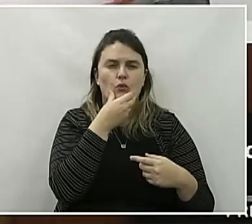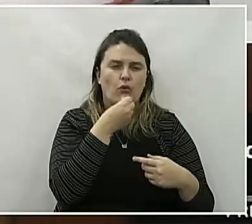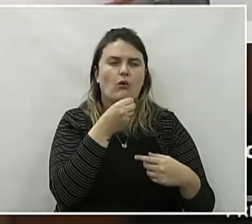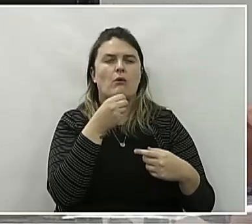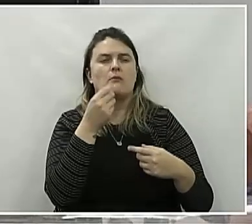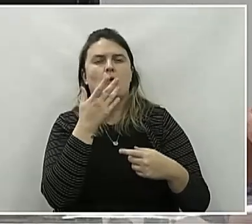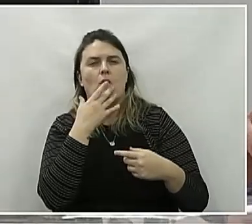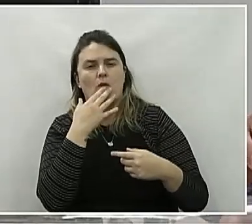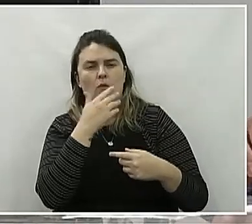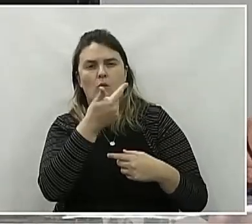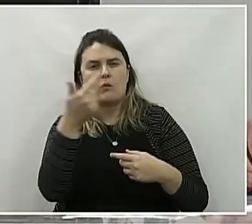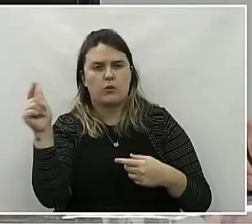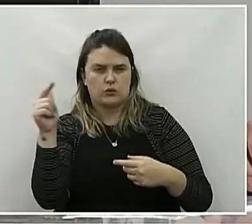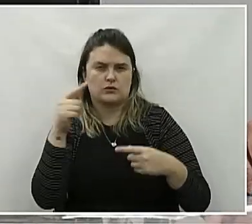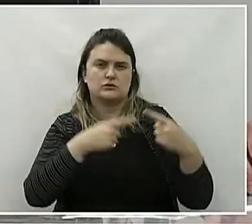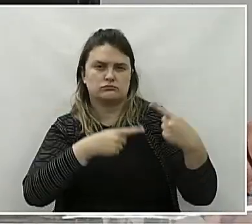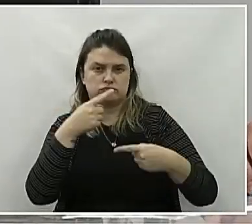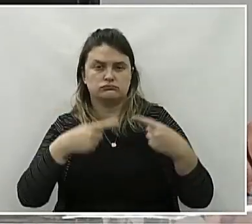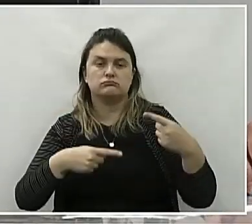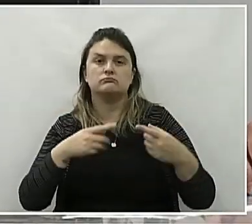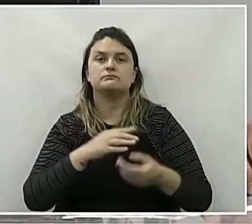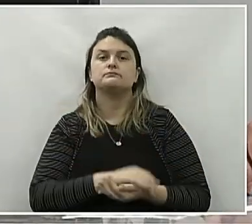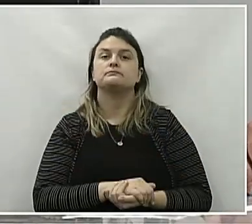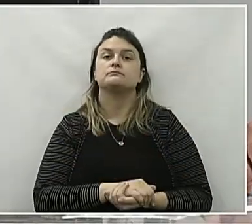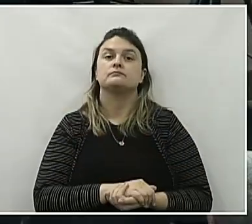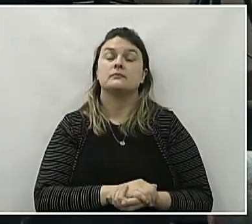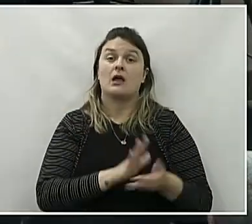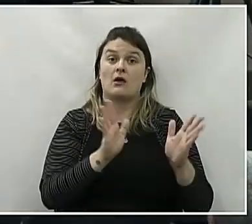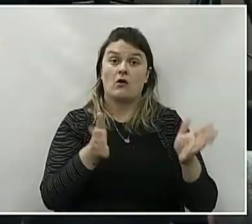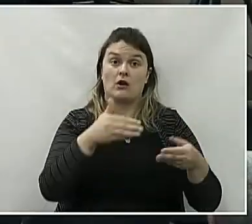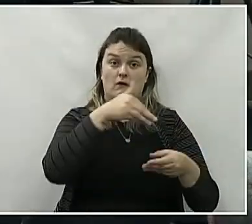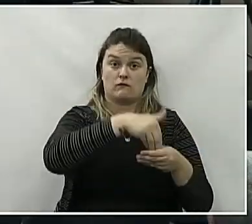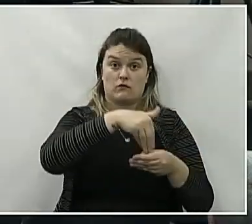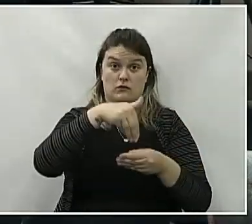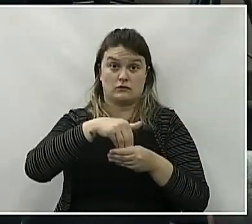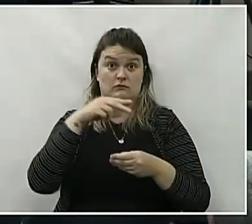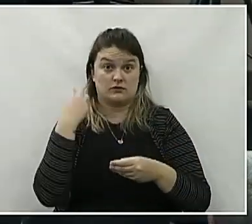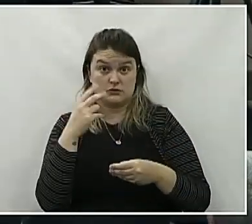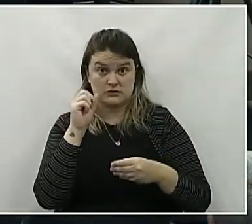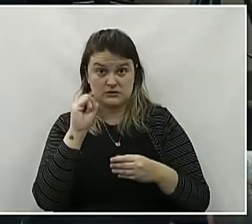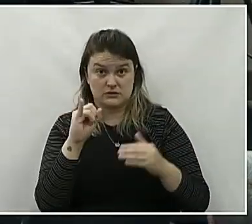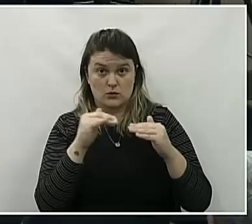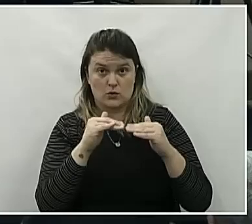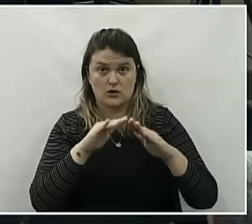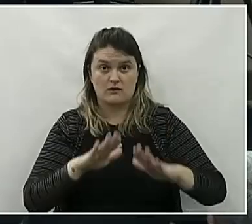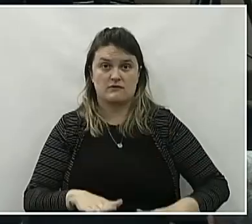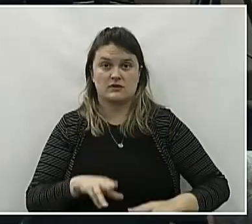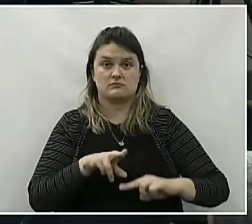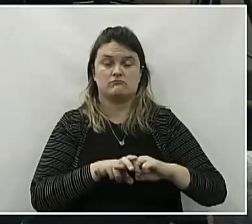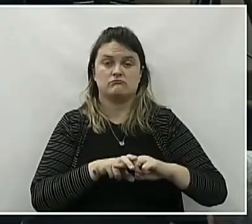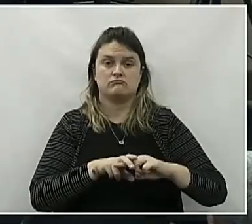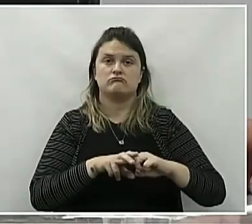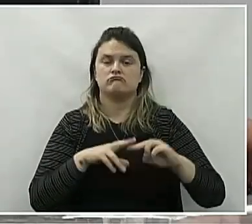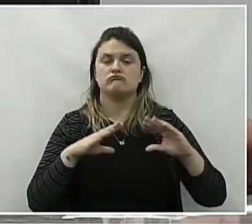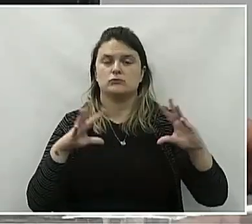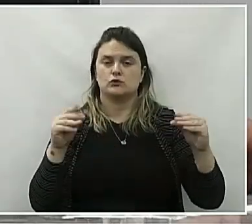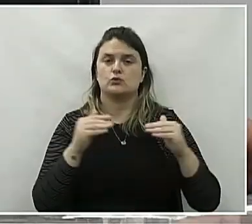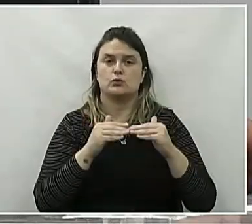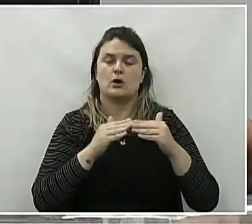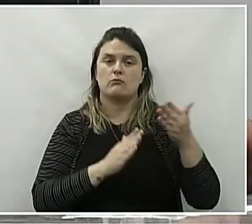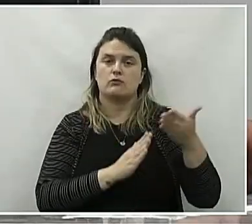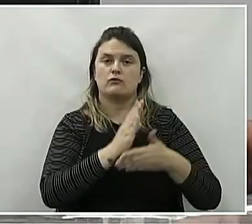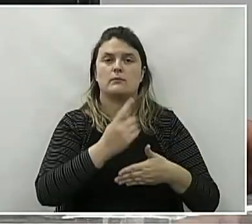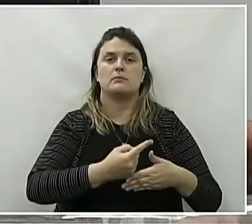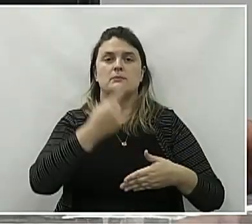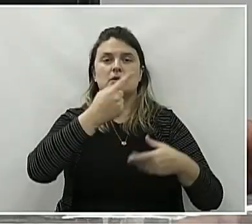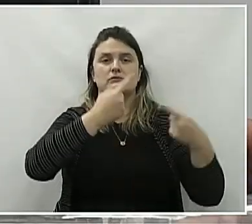providências. Em discussão, em votação, senhores vereadores, que aprovam, permaneçam como estão. Está aprovada a primeira